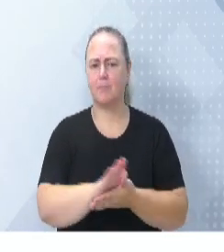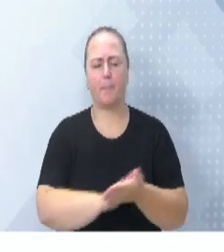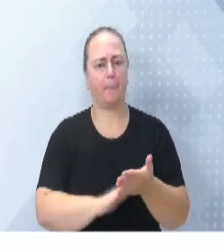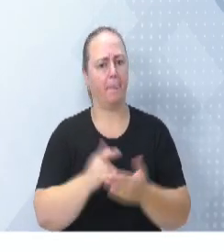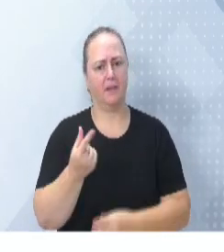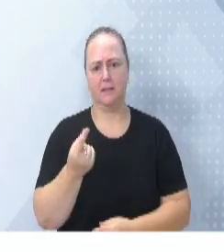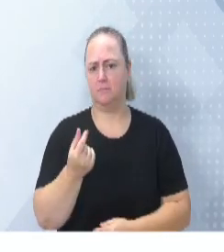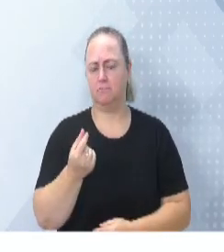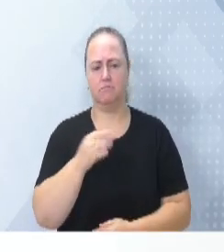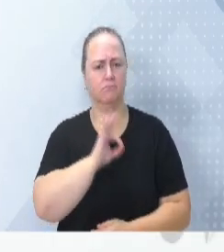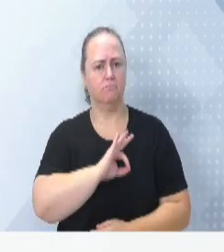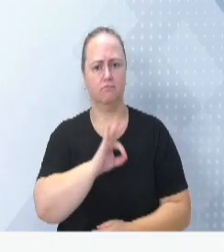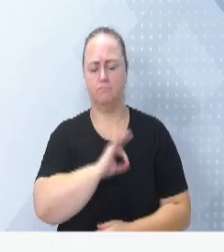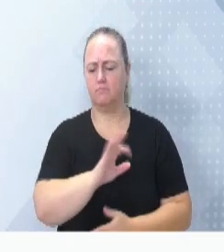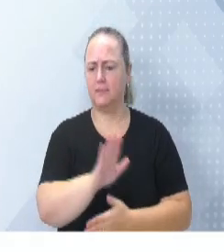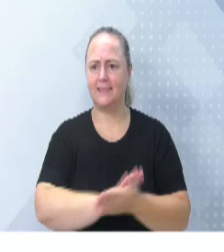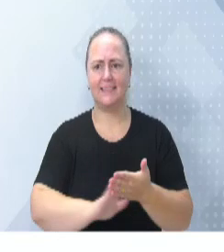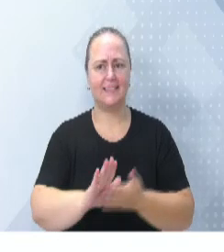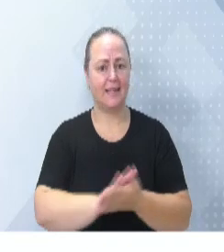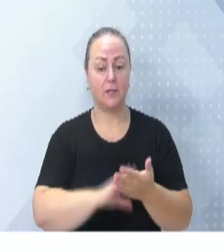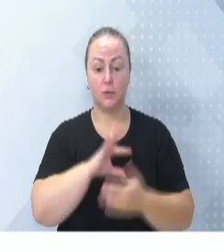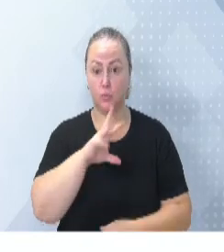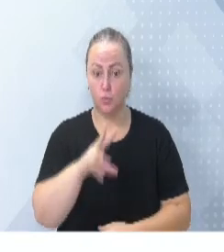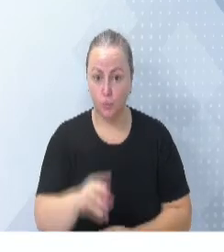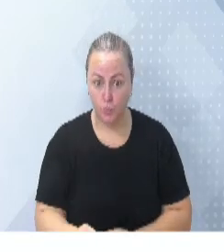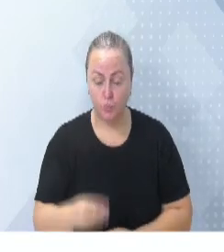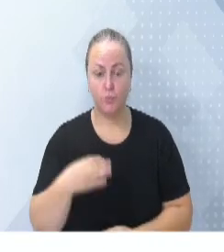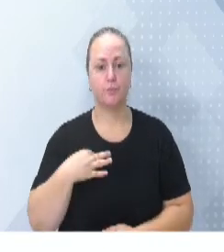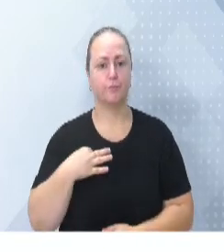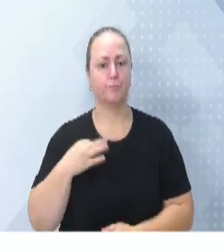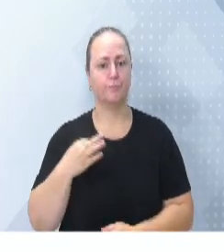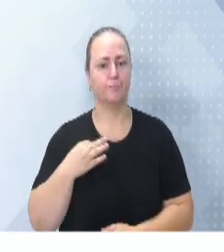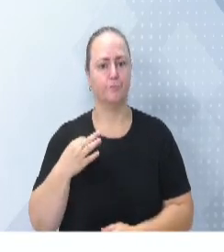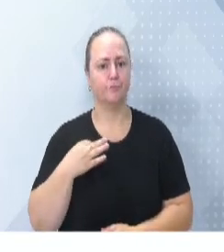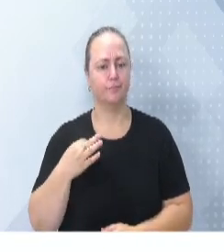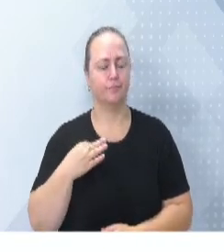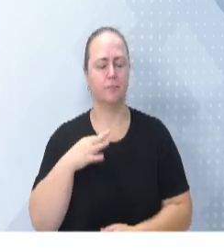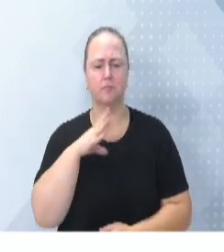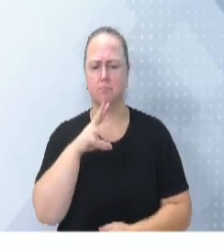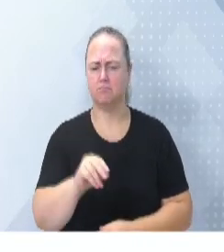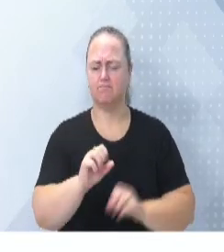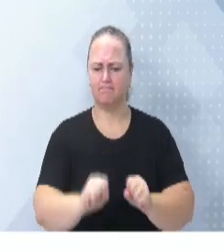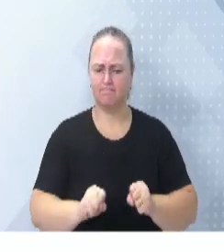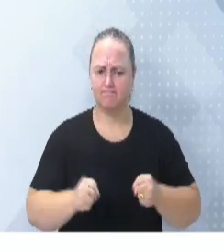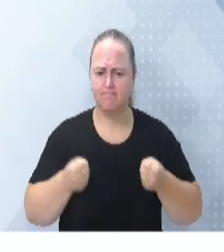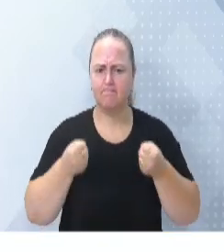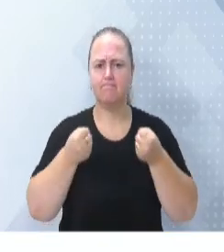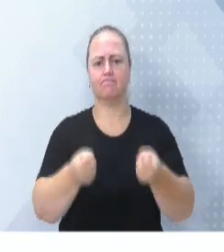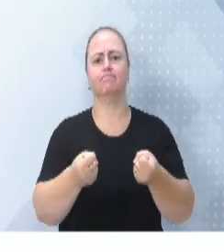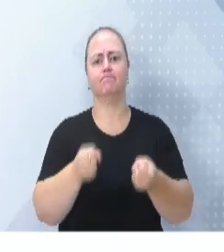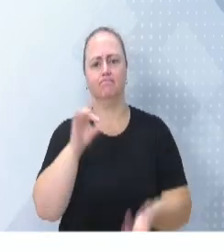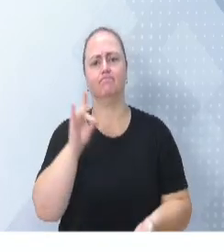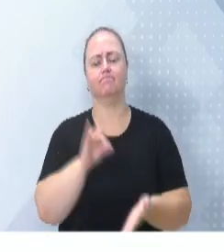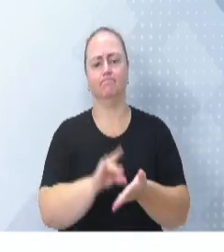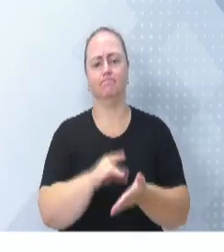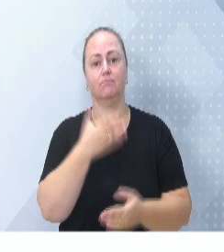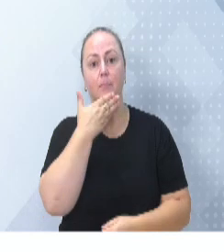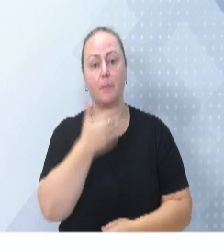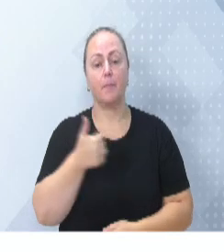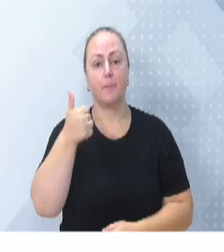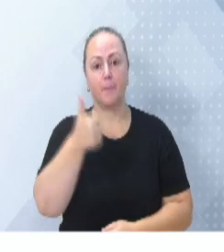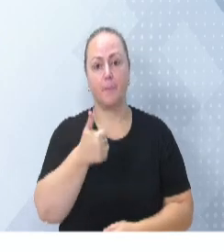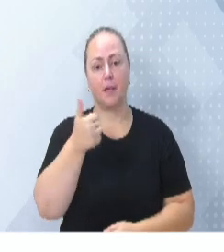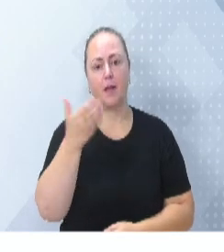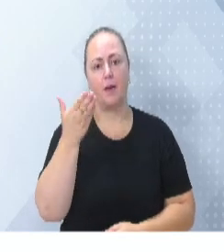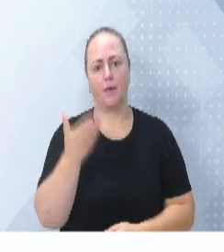gosto de frisar isso, que todo o trabalho é voluntário e é feito com esmero, dedicação e fazer o melhor pelo